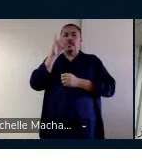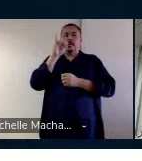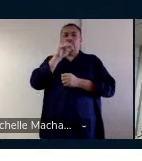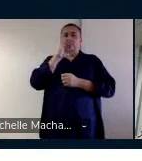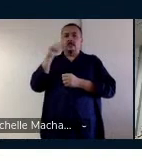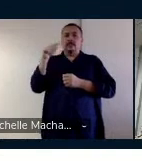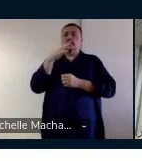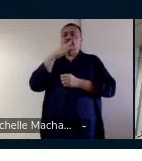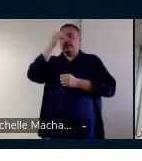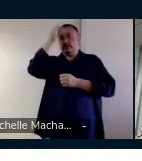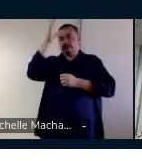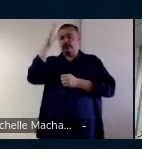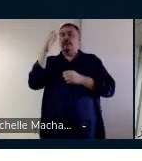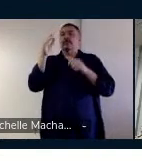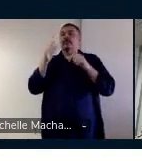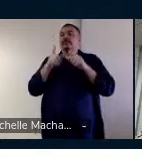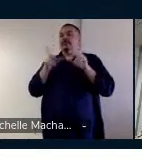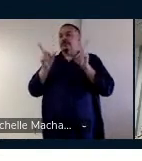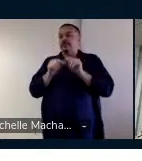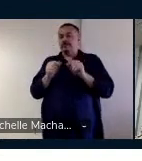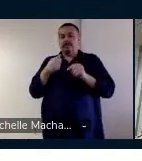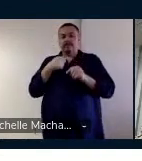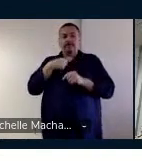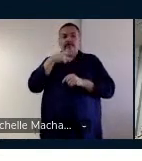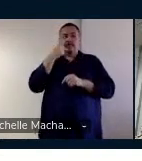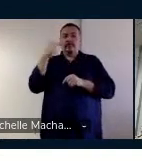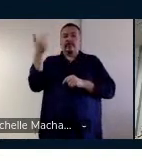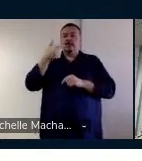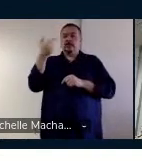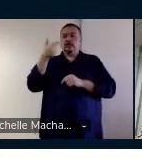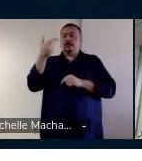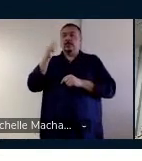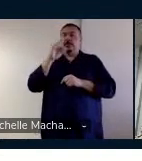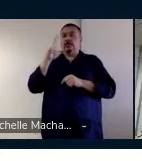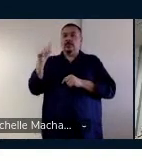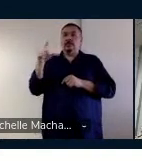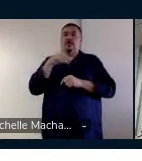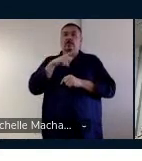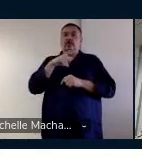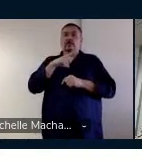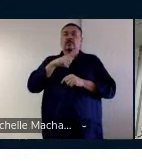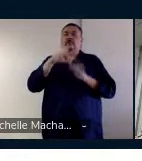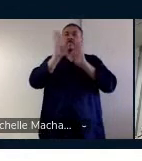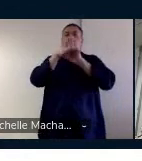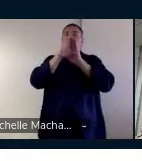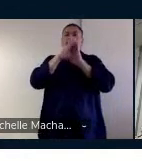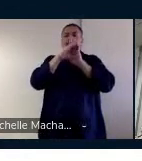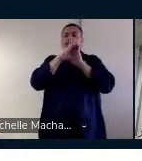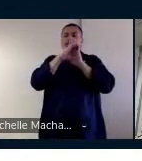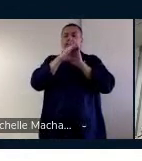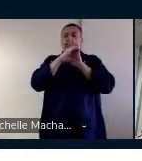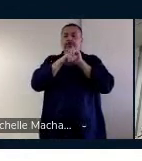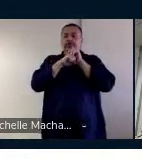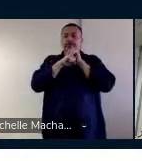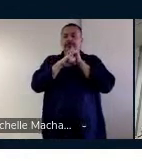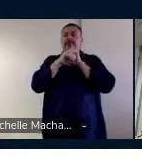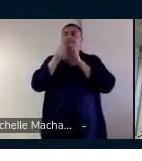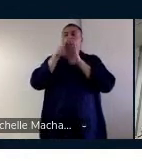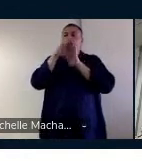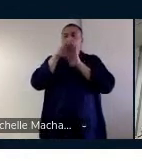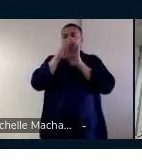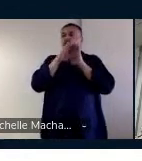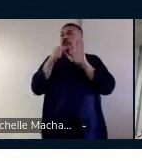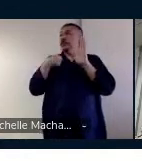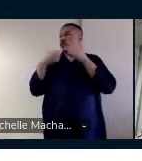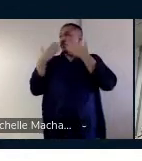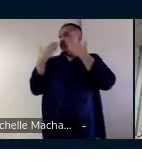Então, aqui, no caso desse plano de aula, como era a segunda aula, já teve um conceito que foi apresentado na primeira aula. E aí, na